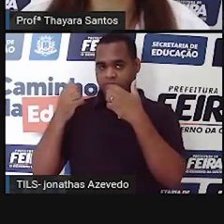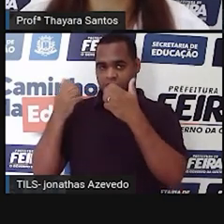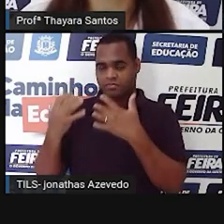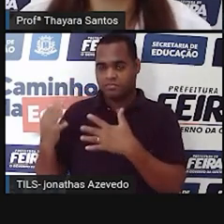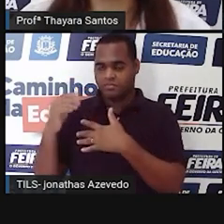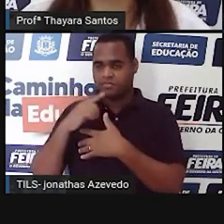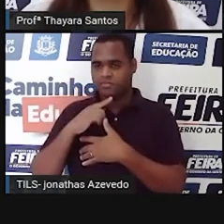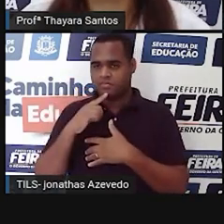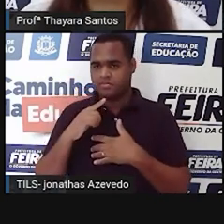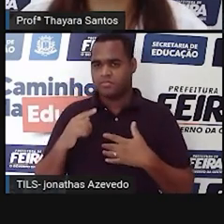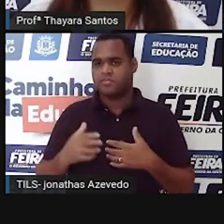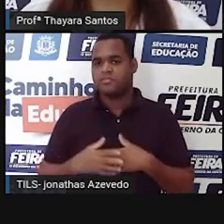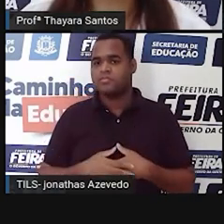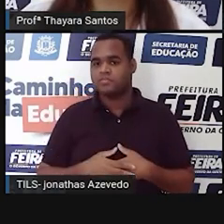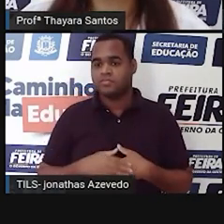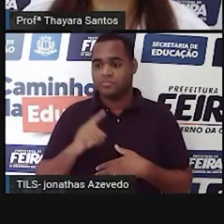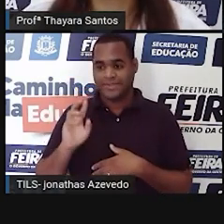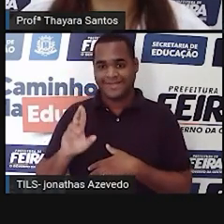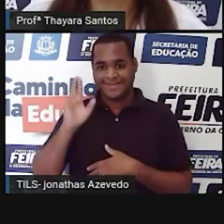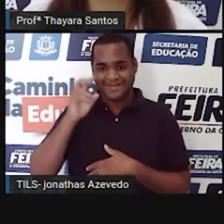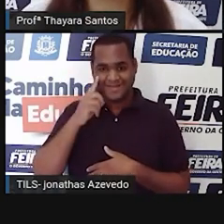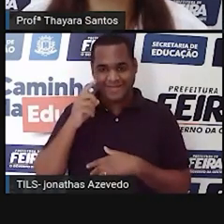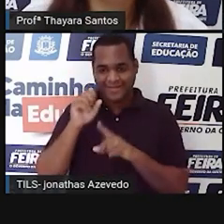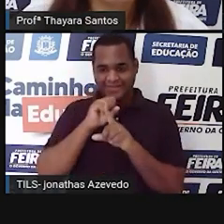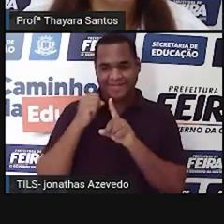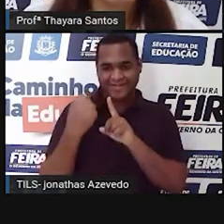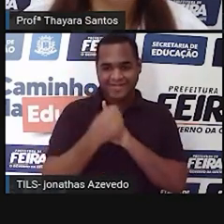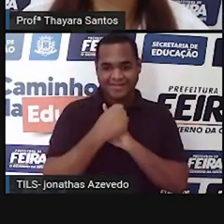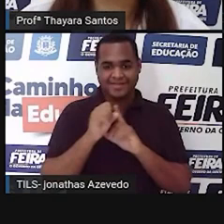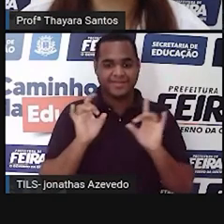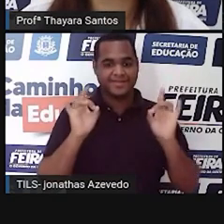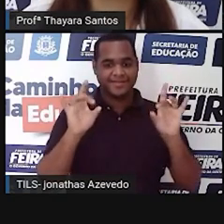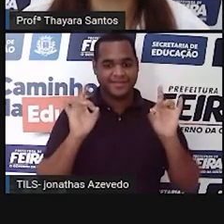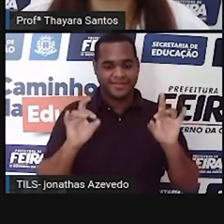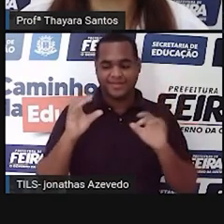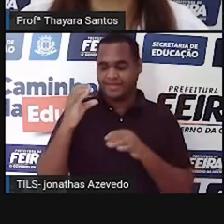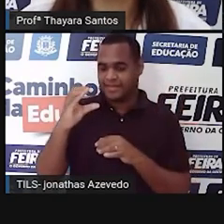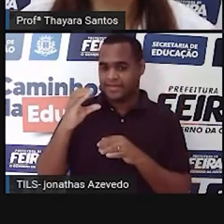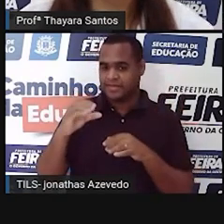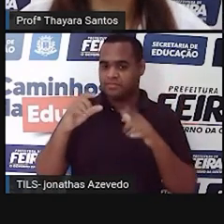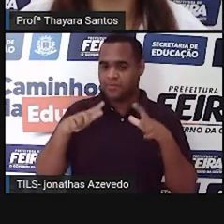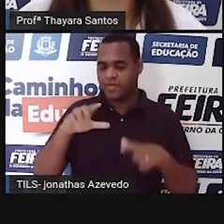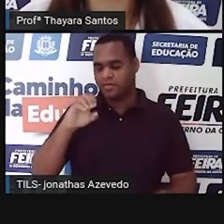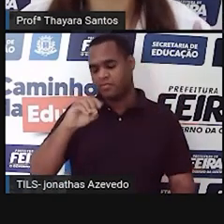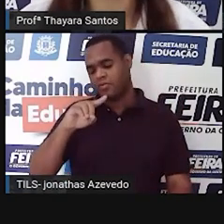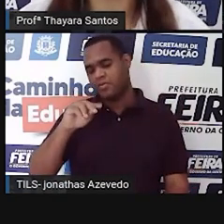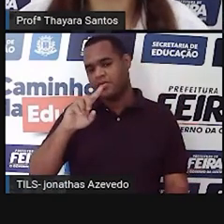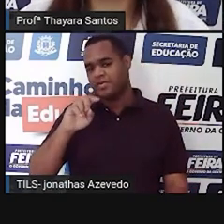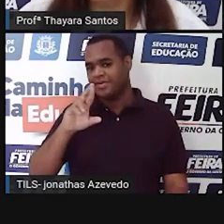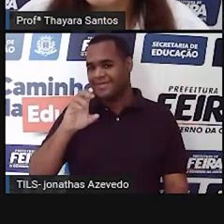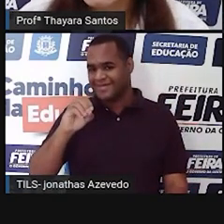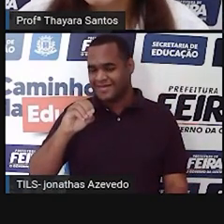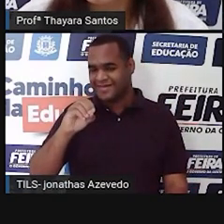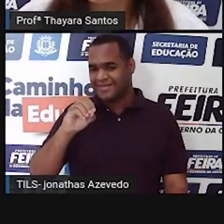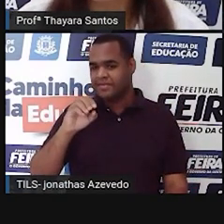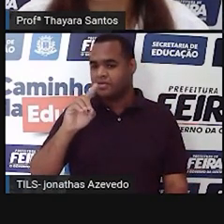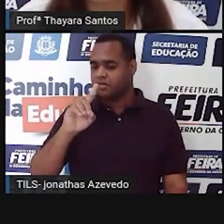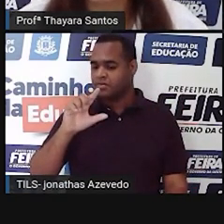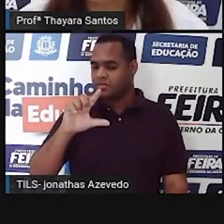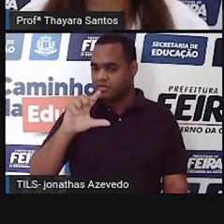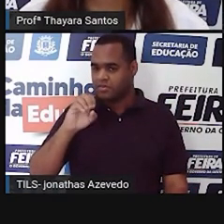membro da Sociedade Real de Ciência de Londres. Então, ele mandou para ele essas primeiras observações.